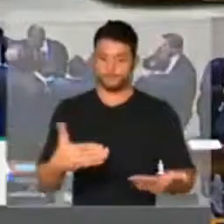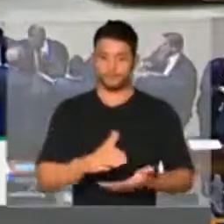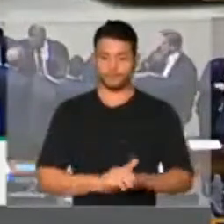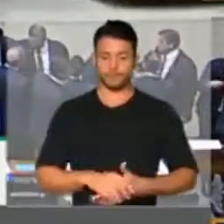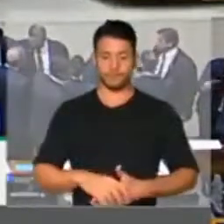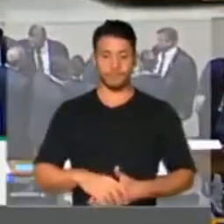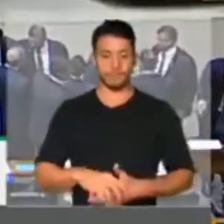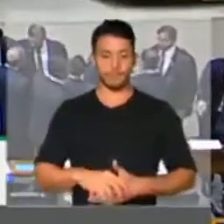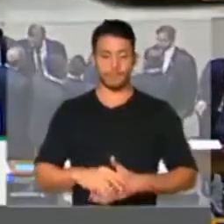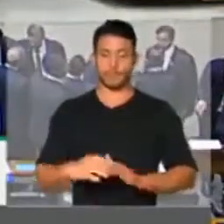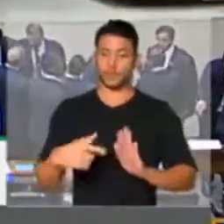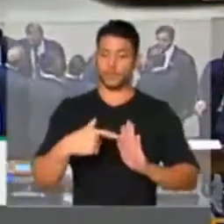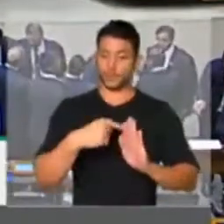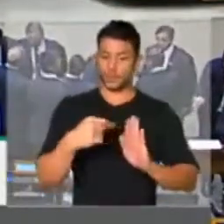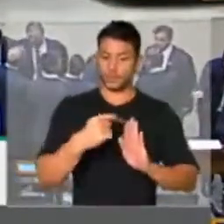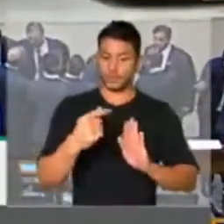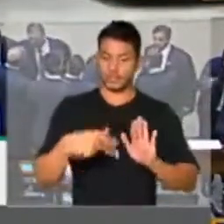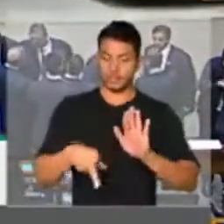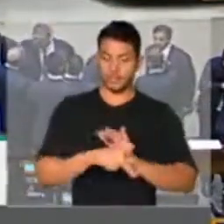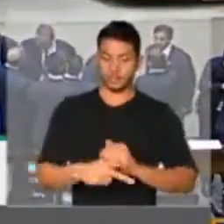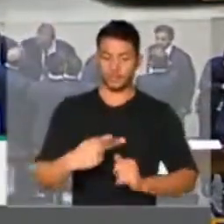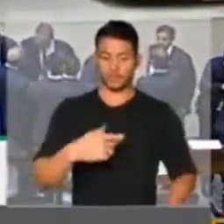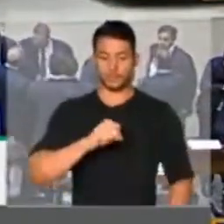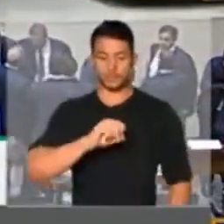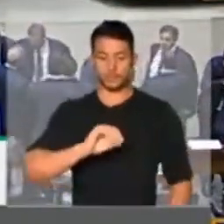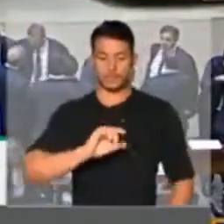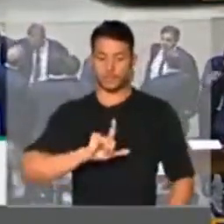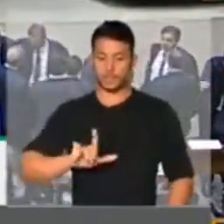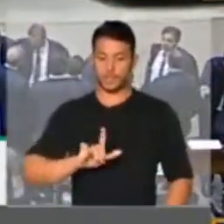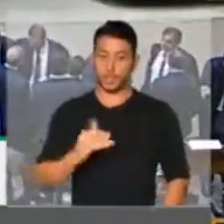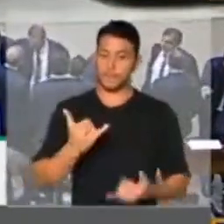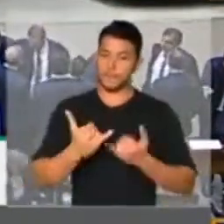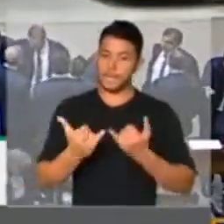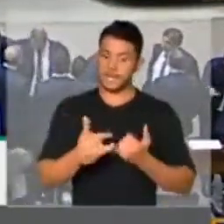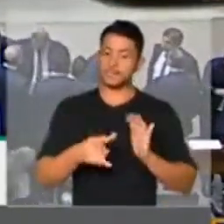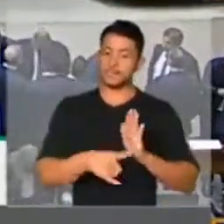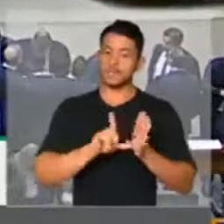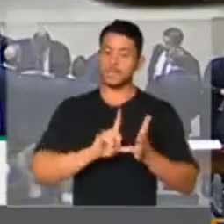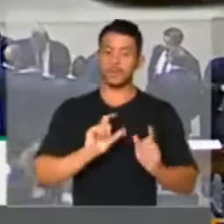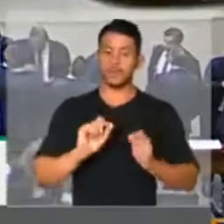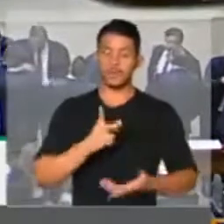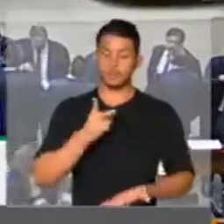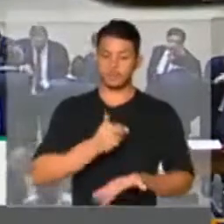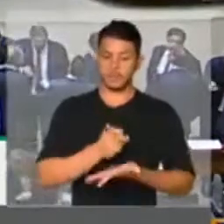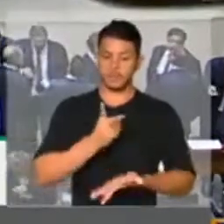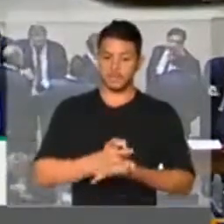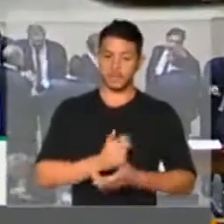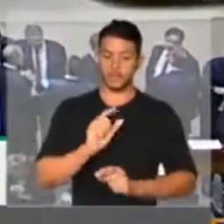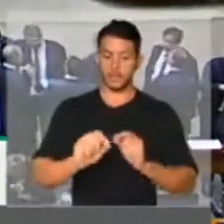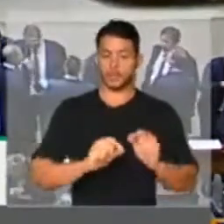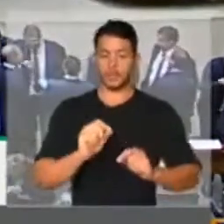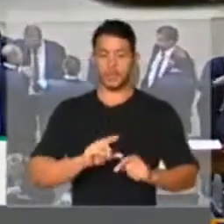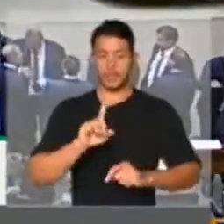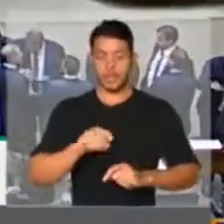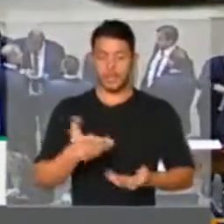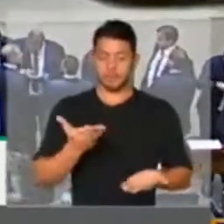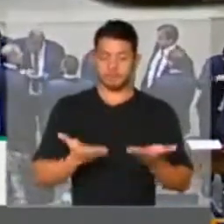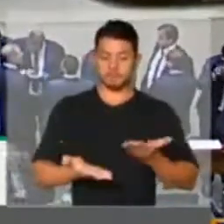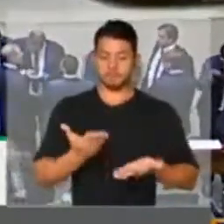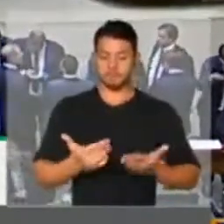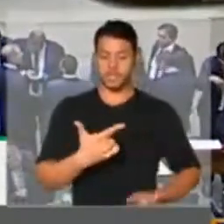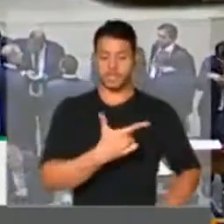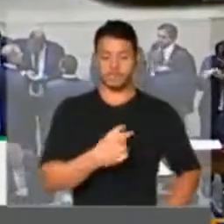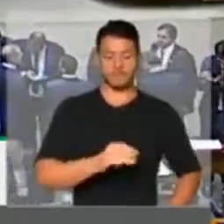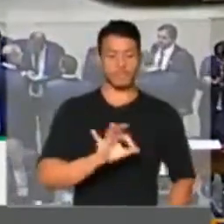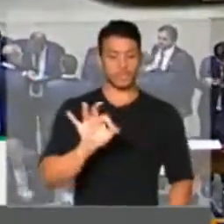O destaque do pessoal é parecido com o destaque anterior, que é manter a proporção atual e 20